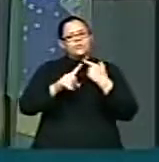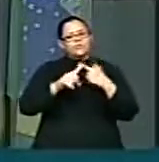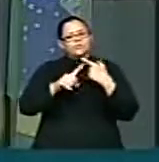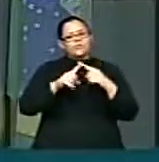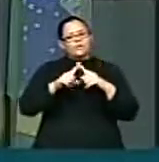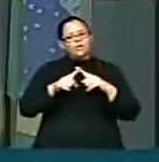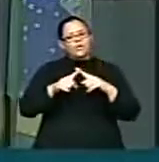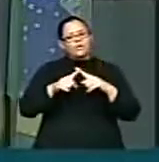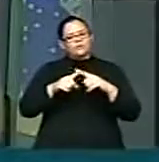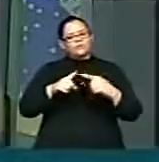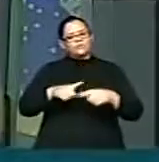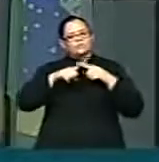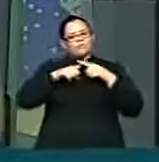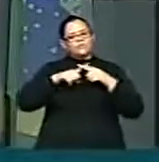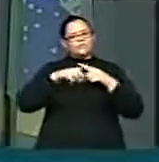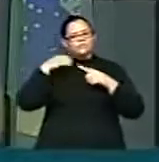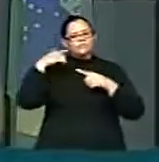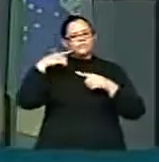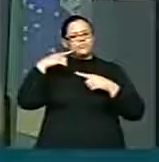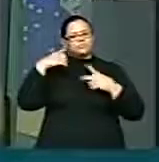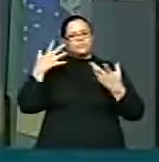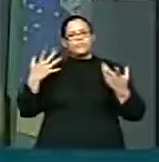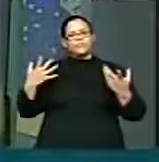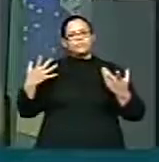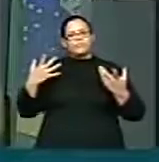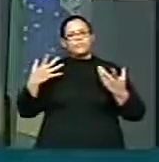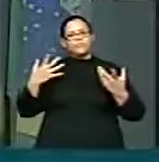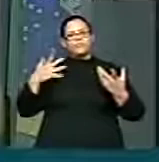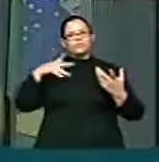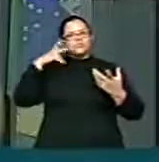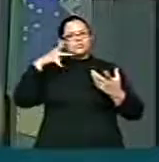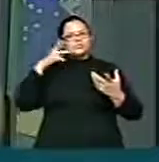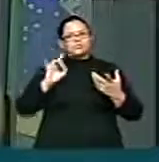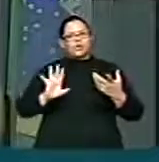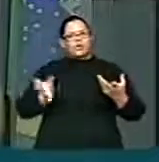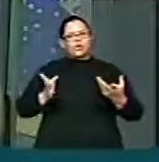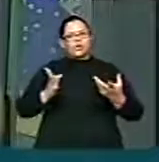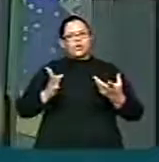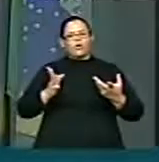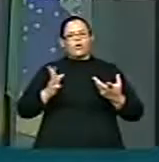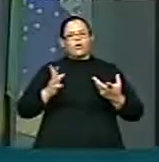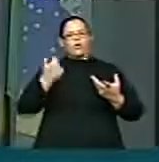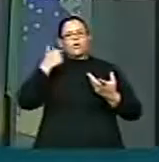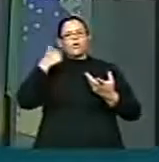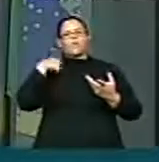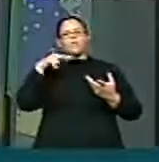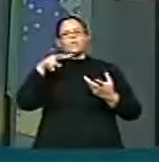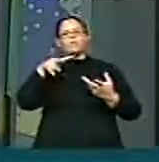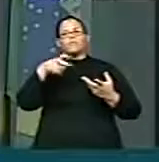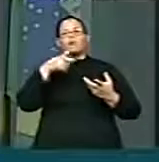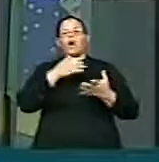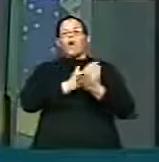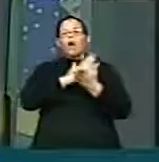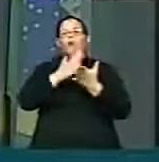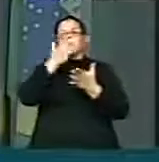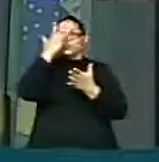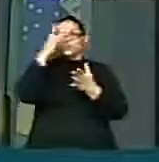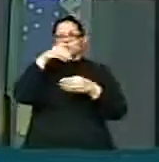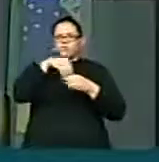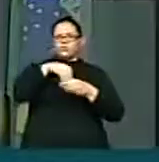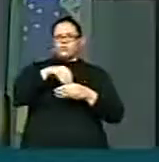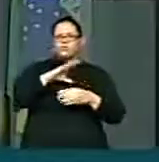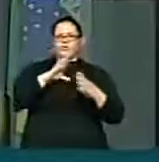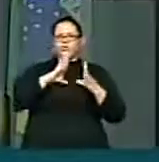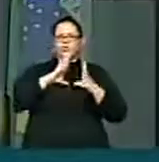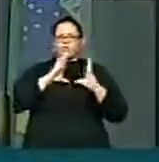políticas, senhor presidente? E eu estou vendo a tentativa de alguns membros da comissão de querer incluir, dizer que terei que colocar, porque está